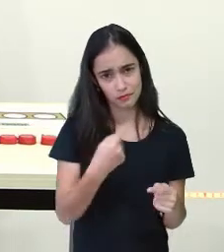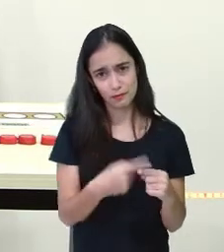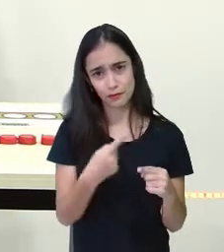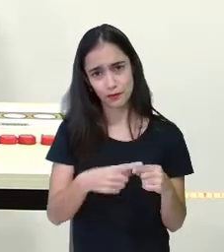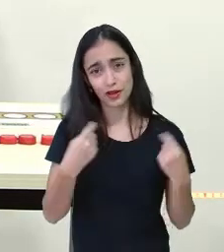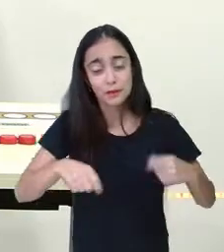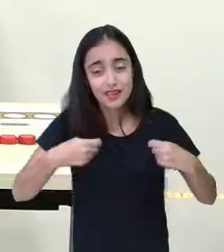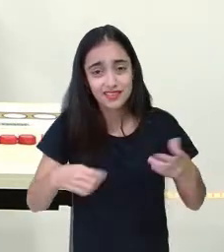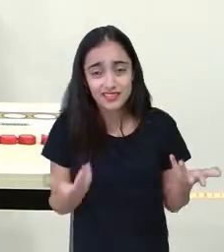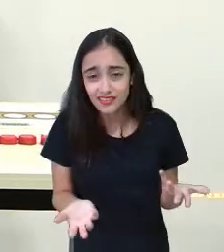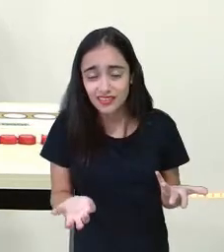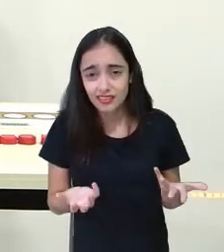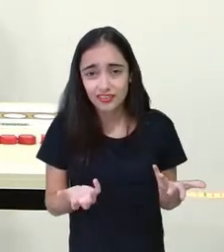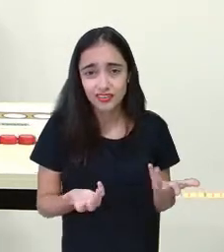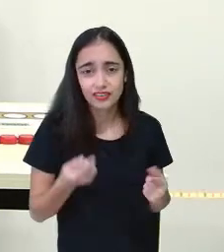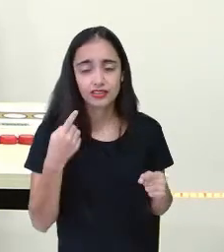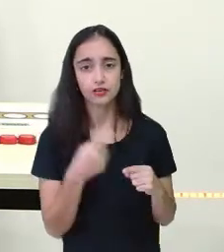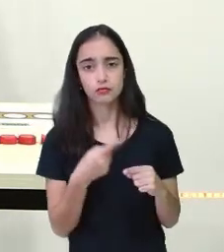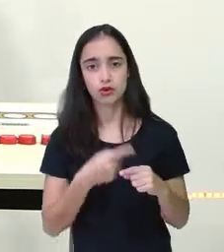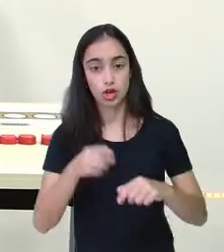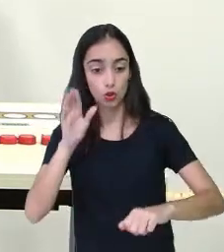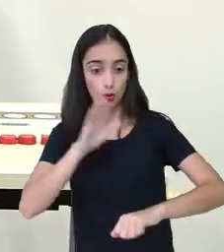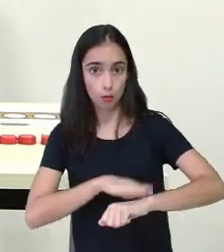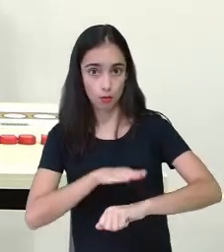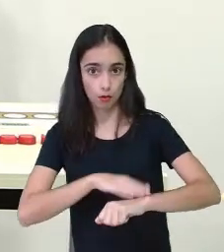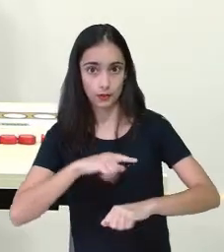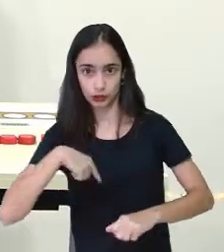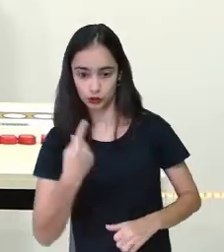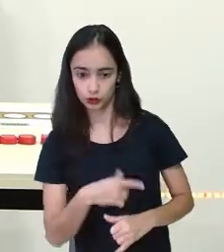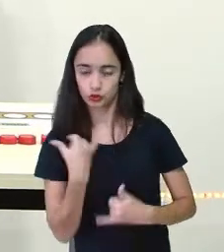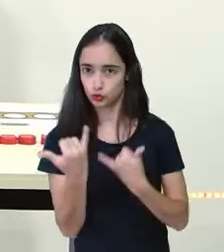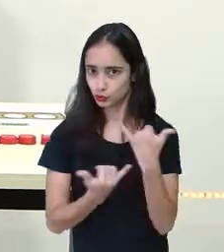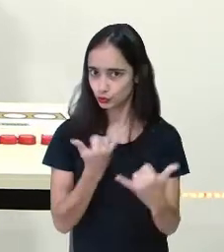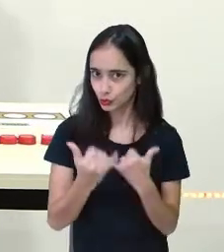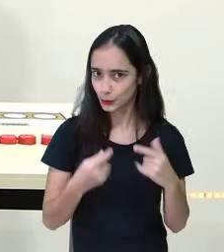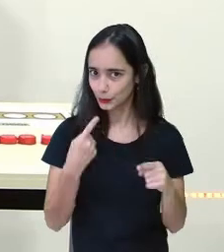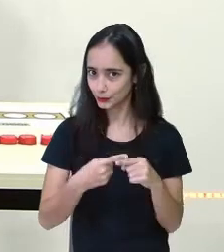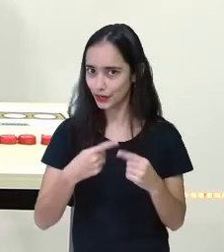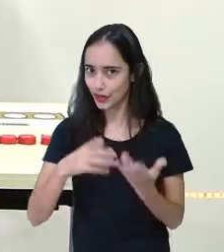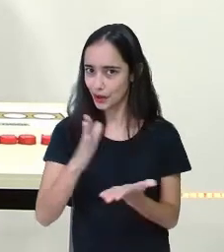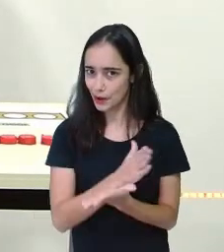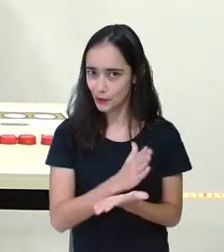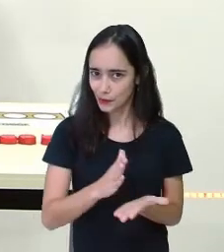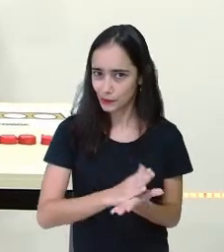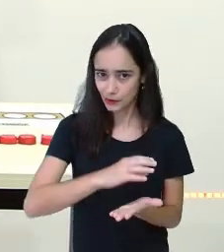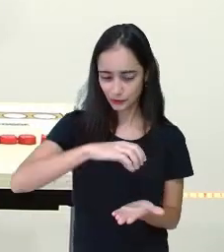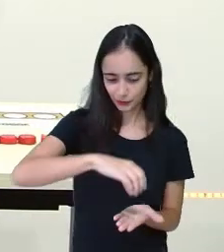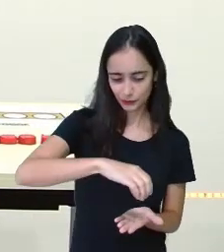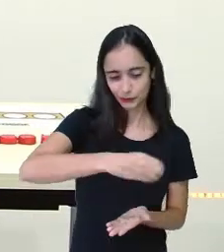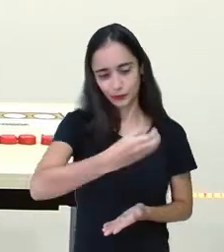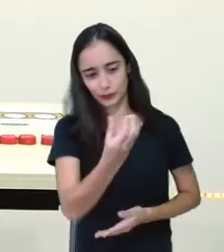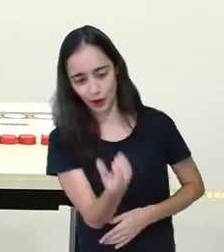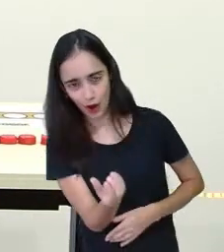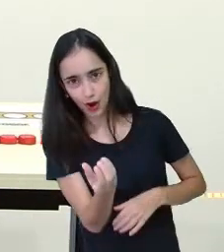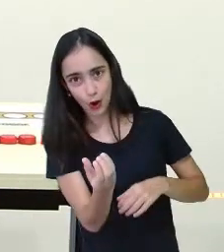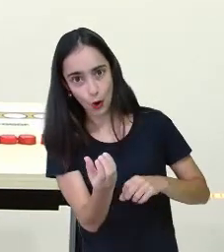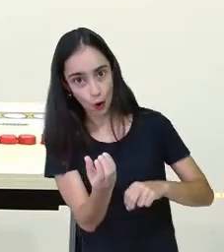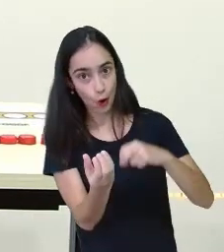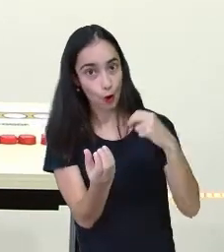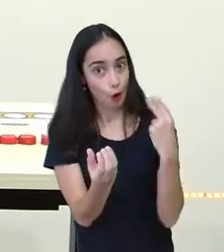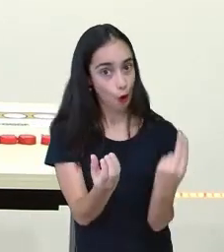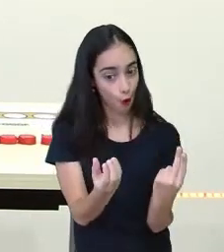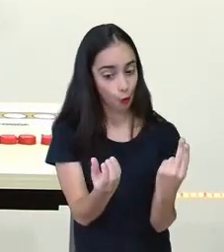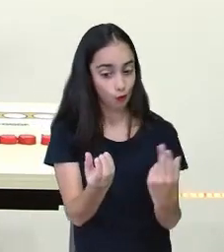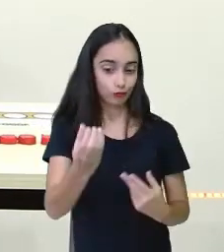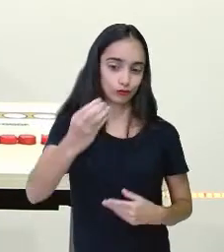tampinha? Porque na hora que a gente jogar, umas tampinhas vão ficar viradas para cima e outras vão ficar viradas para baixo. Por